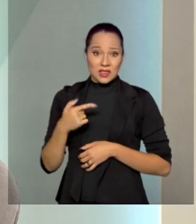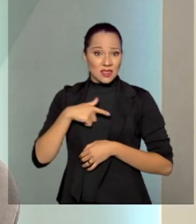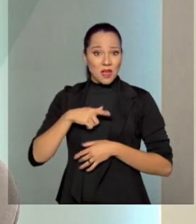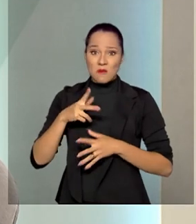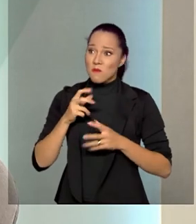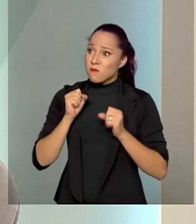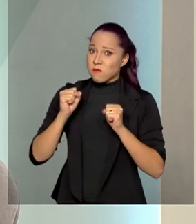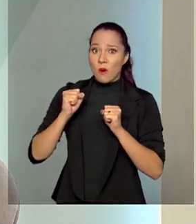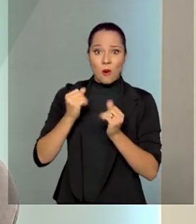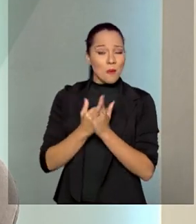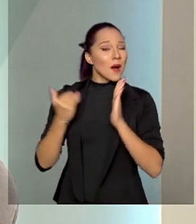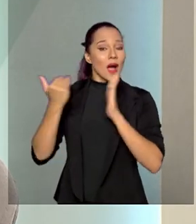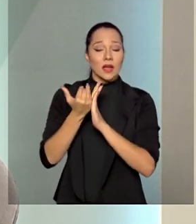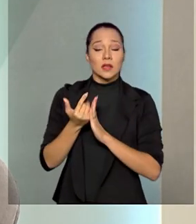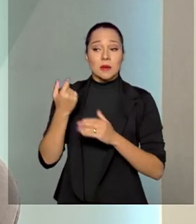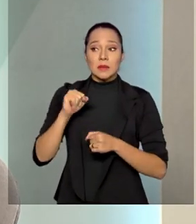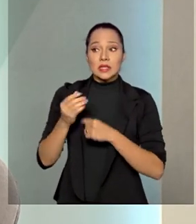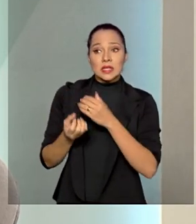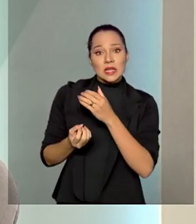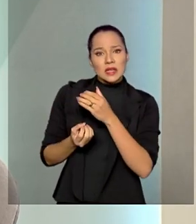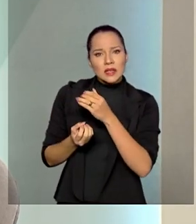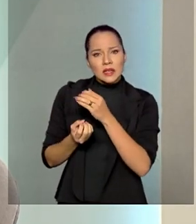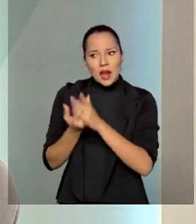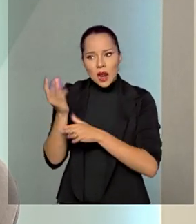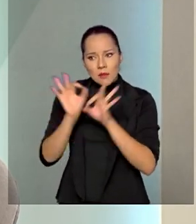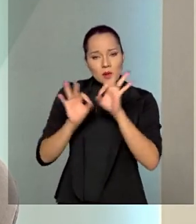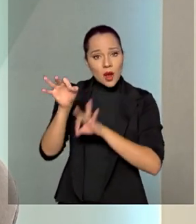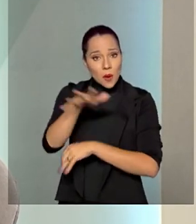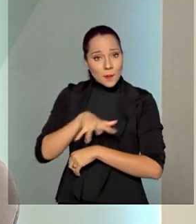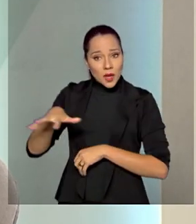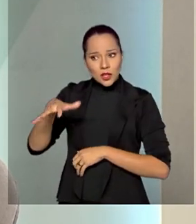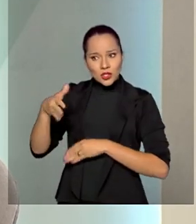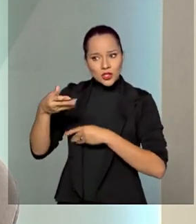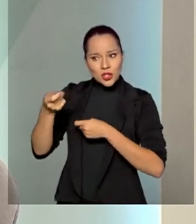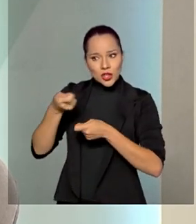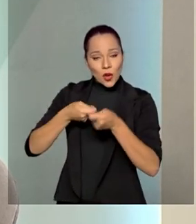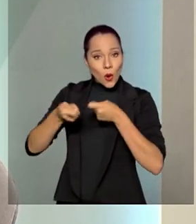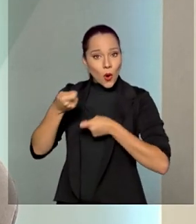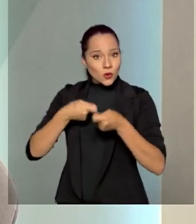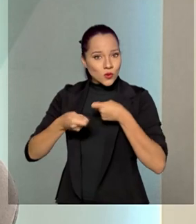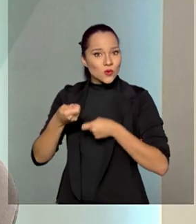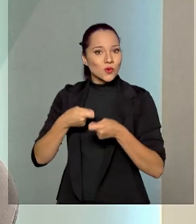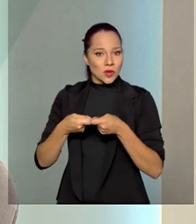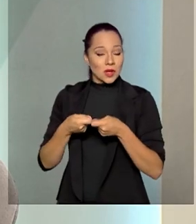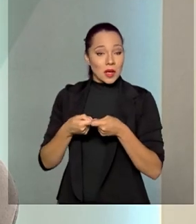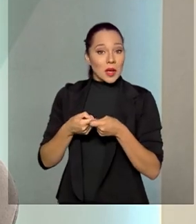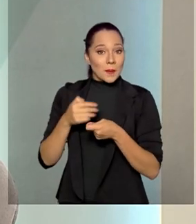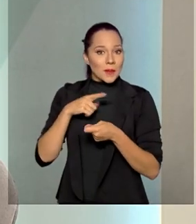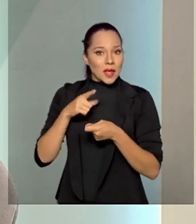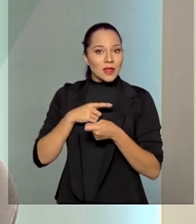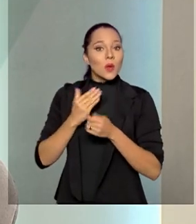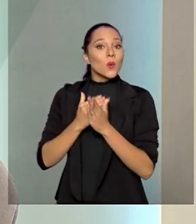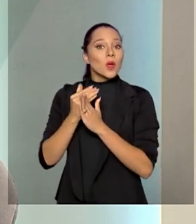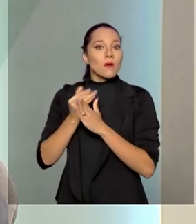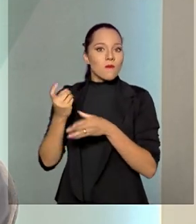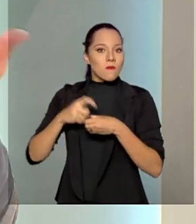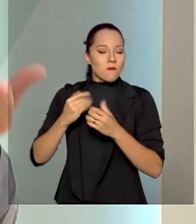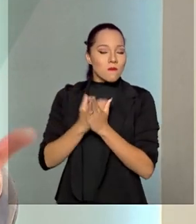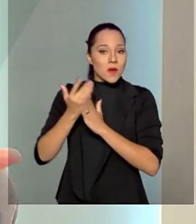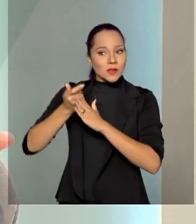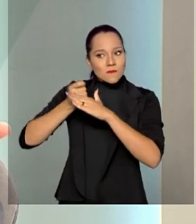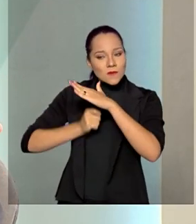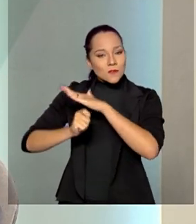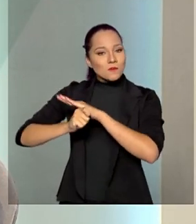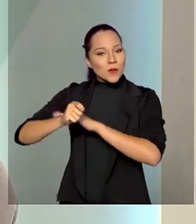grande. E temos que criar um ambiente de negócios para que volte a haver investimentos por